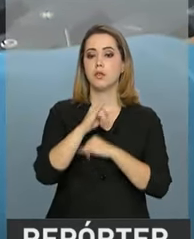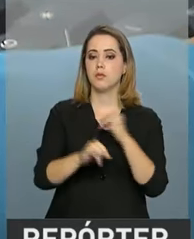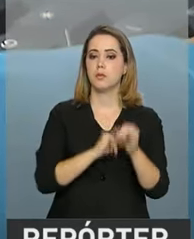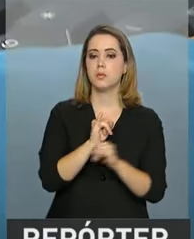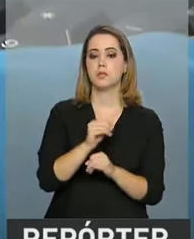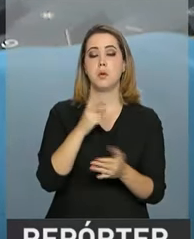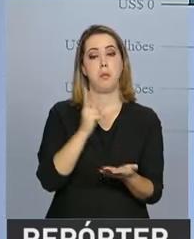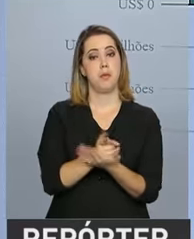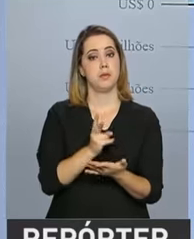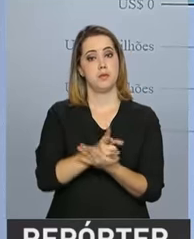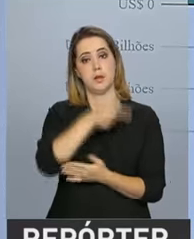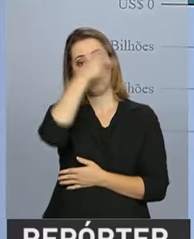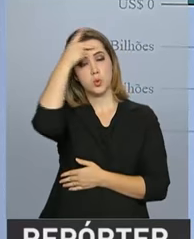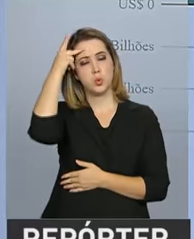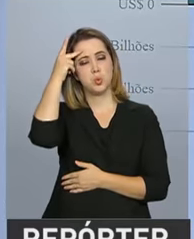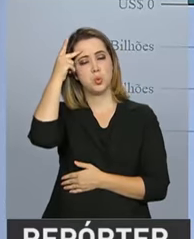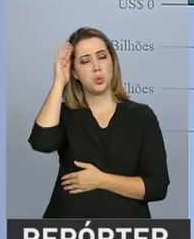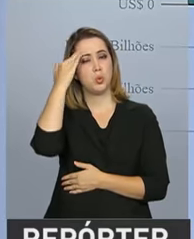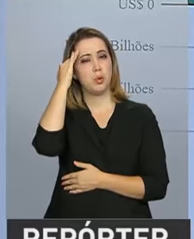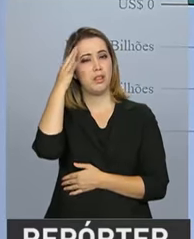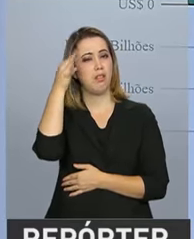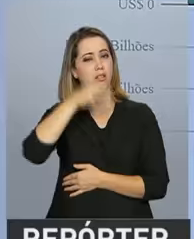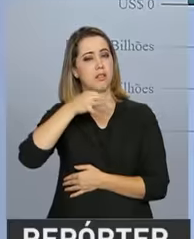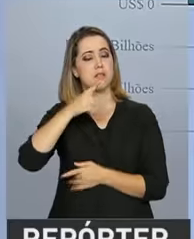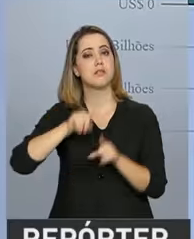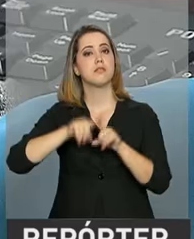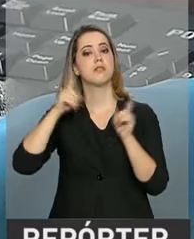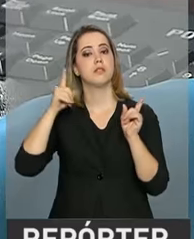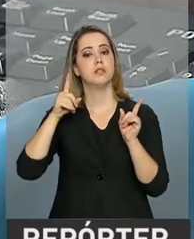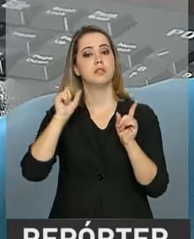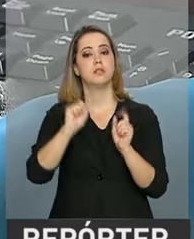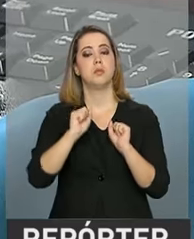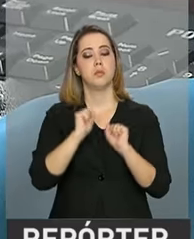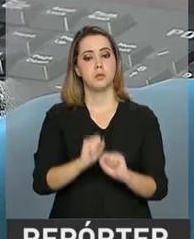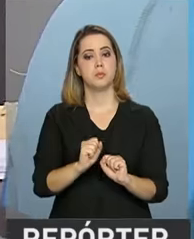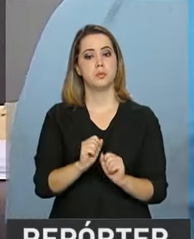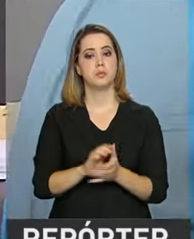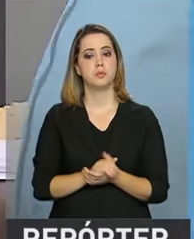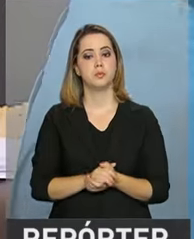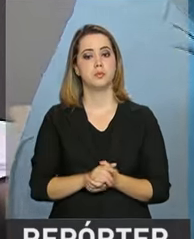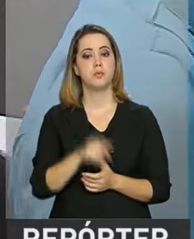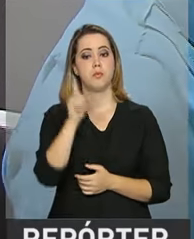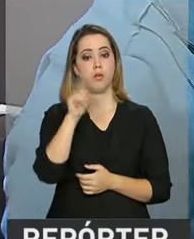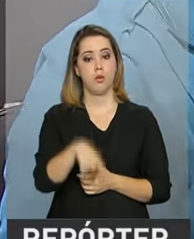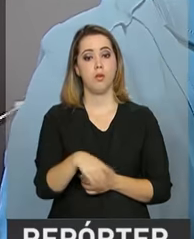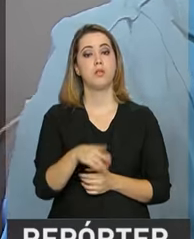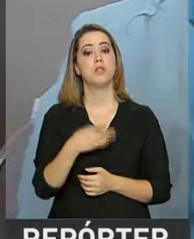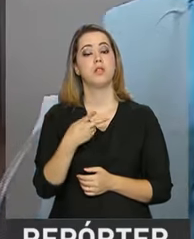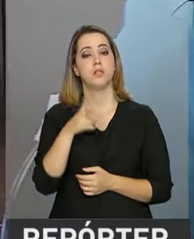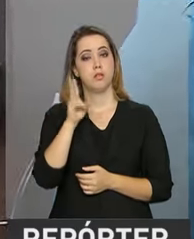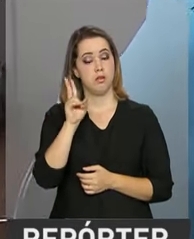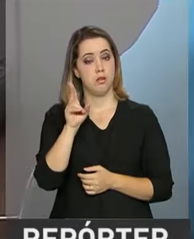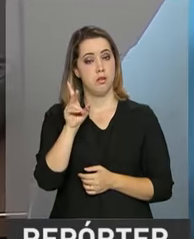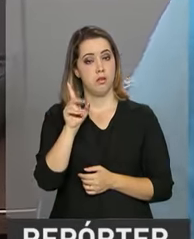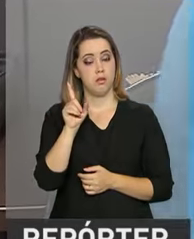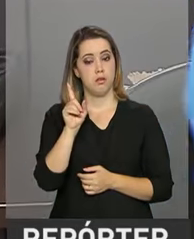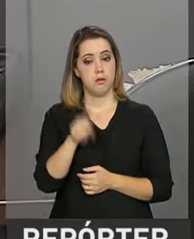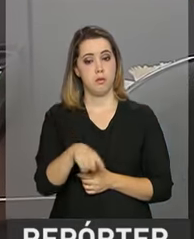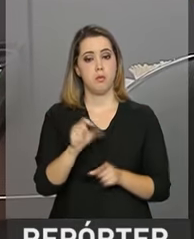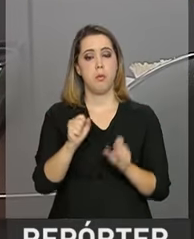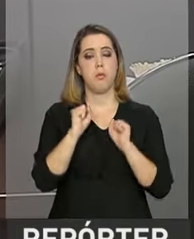tem grandes conhecimentos sobre o manuseio de planilhas de informática. É uma plataforma responsiva,